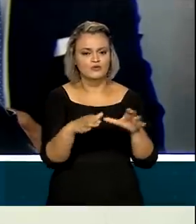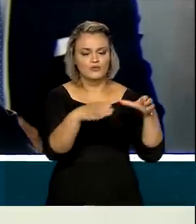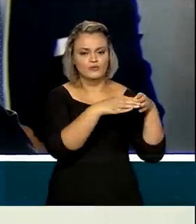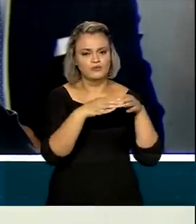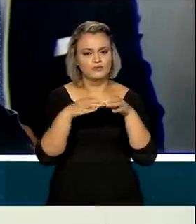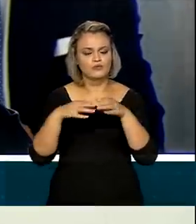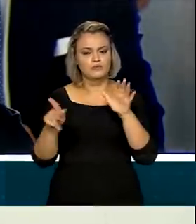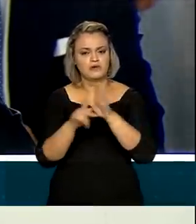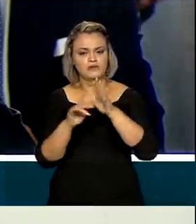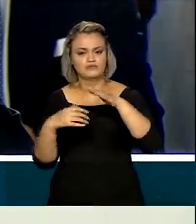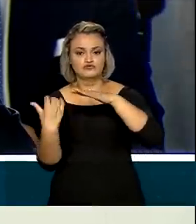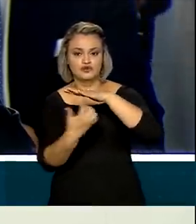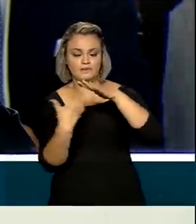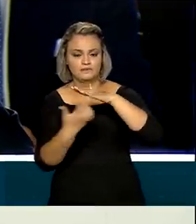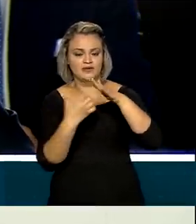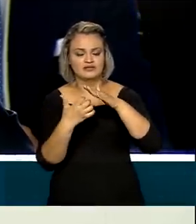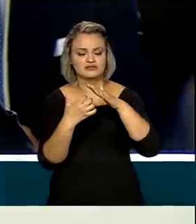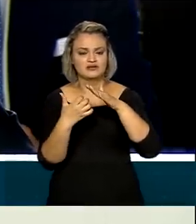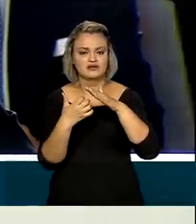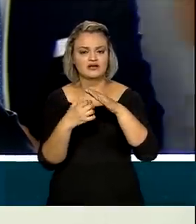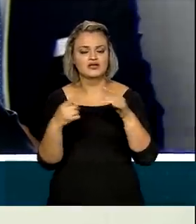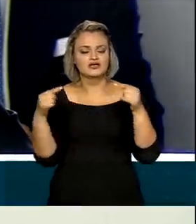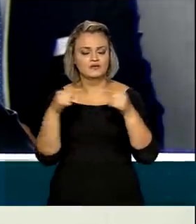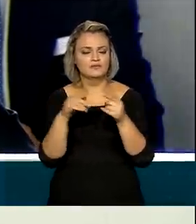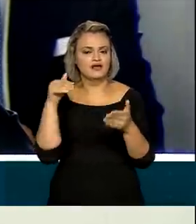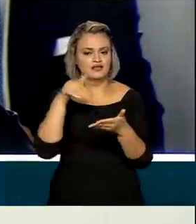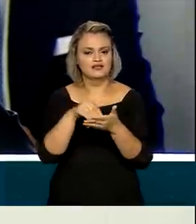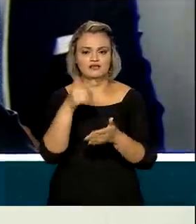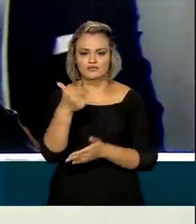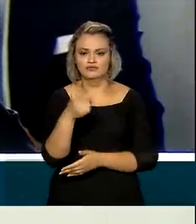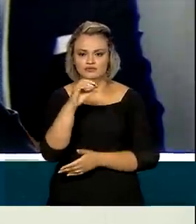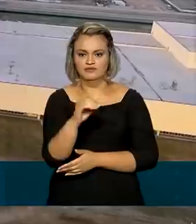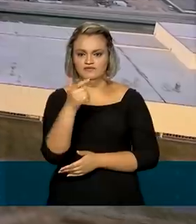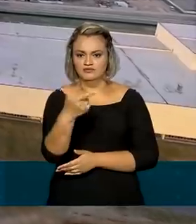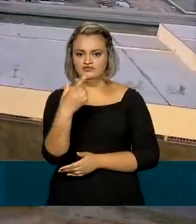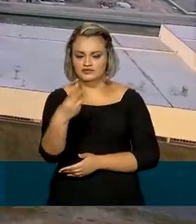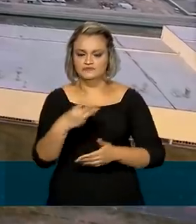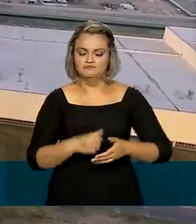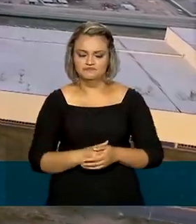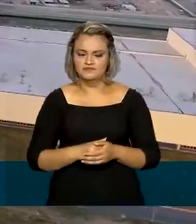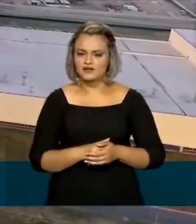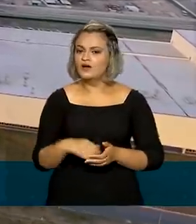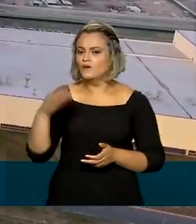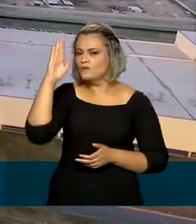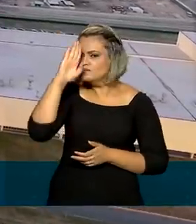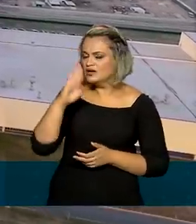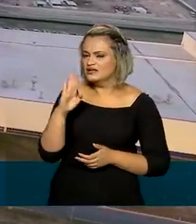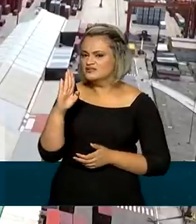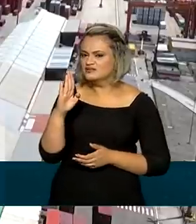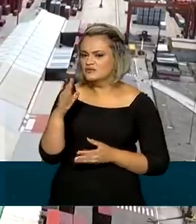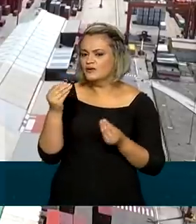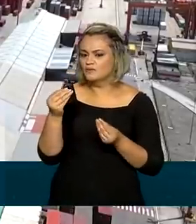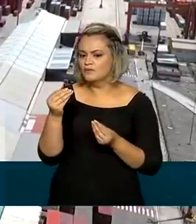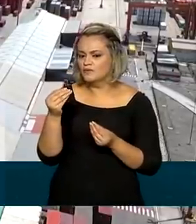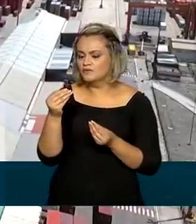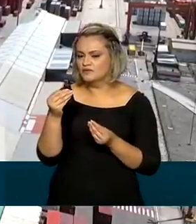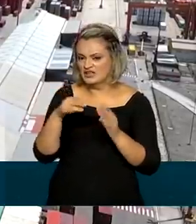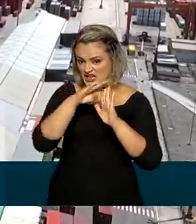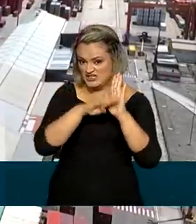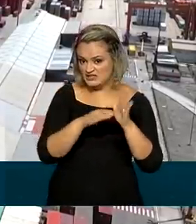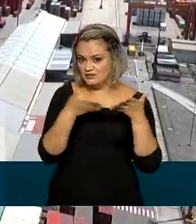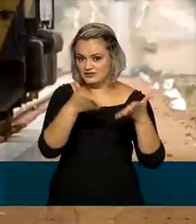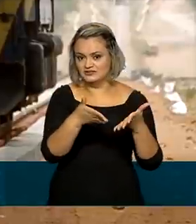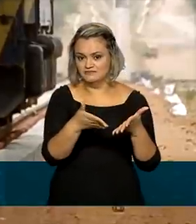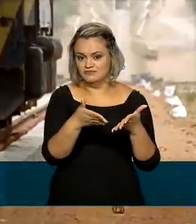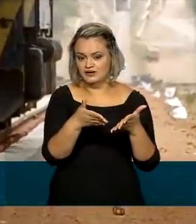grupos empresariais a ser implementado até 2023. O Brasil nem de longe aparece na lista dos